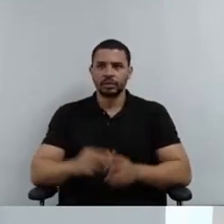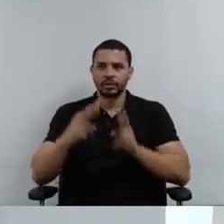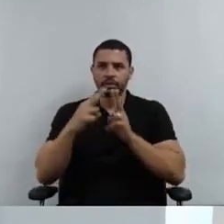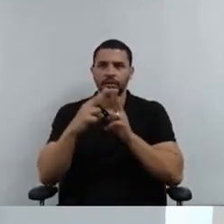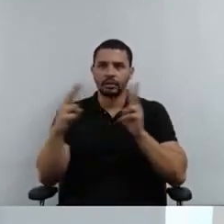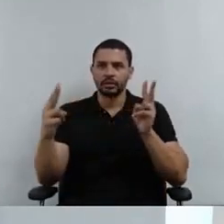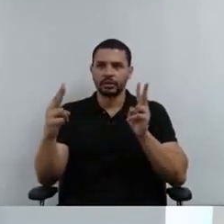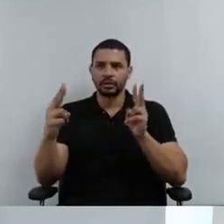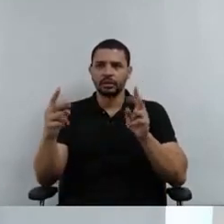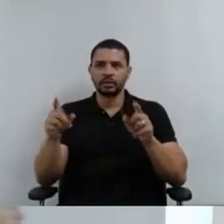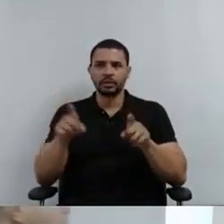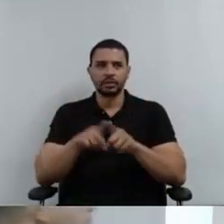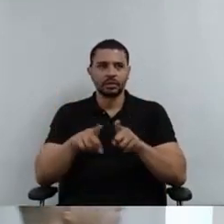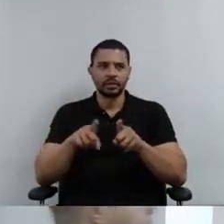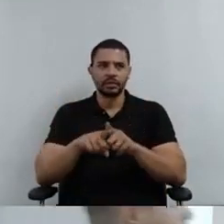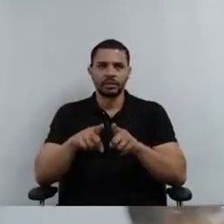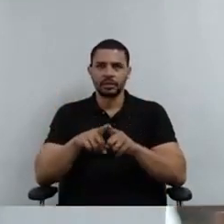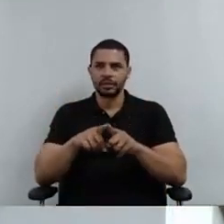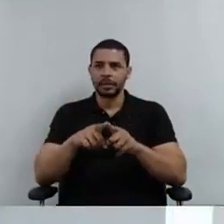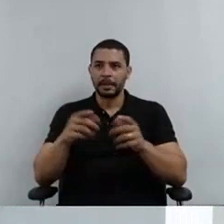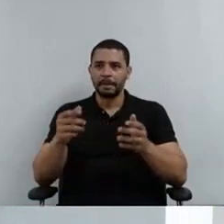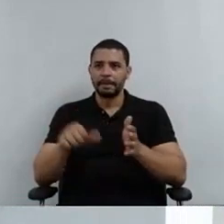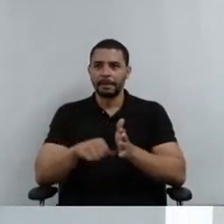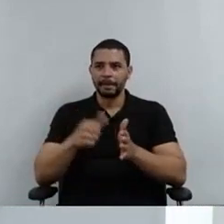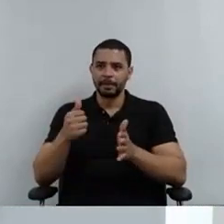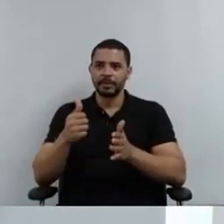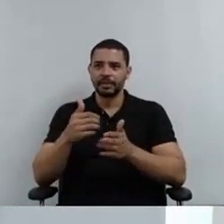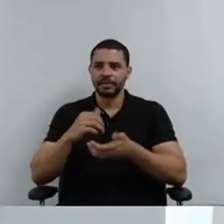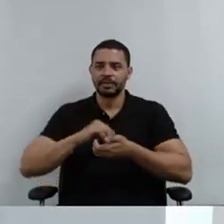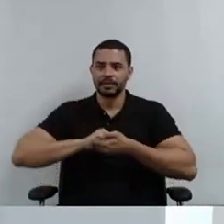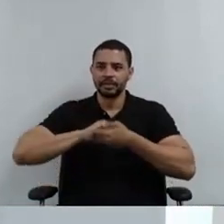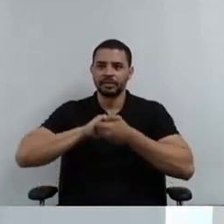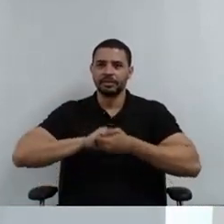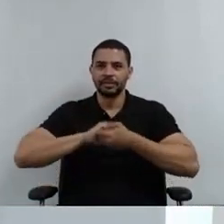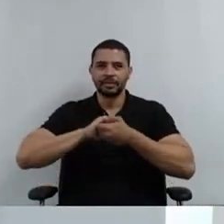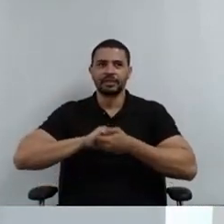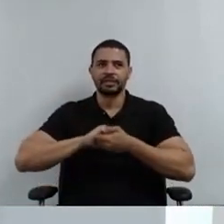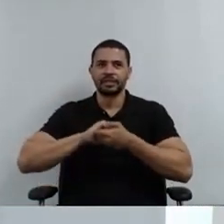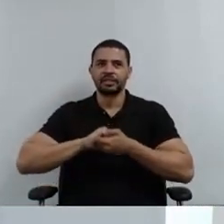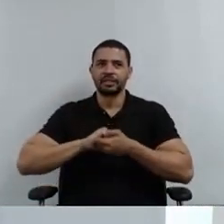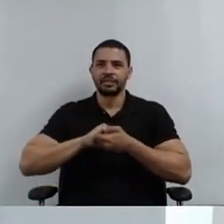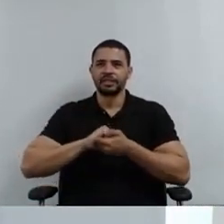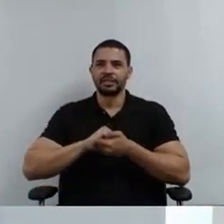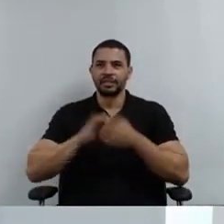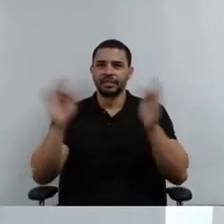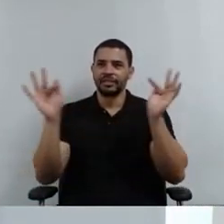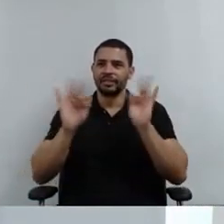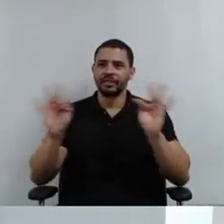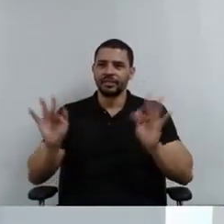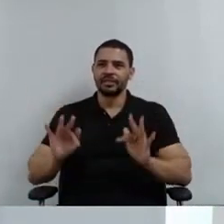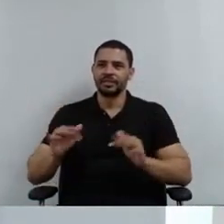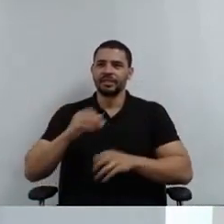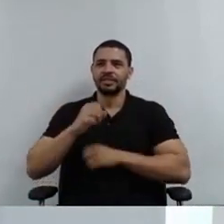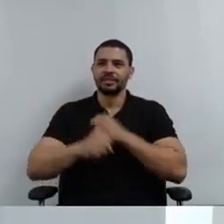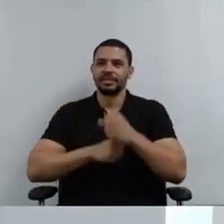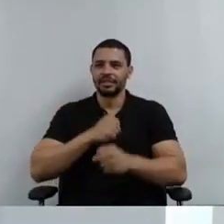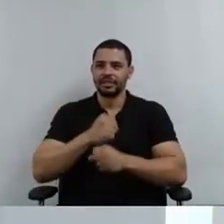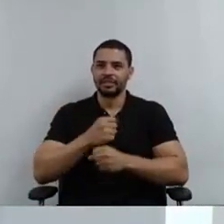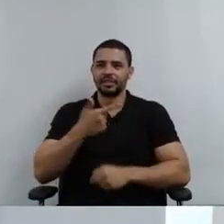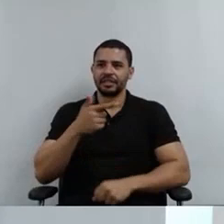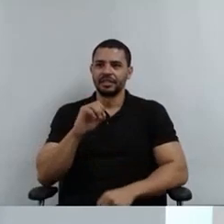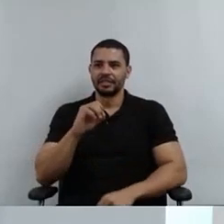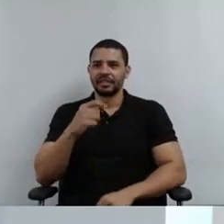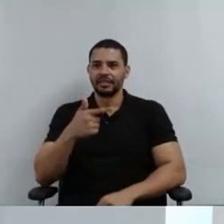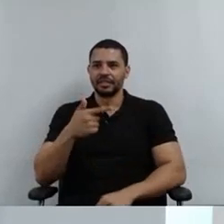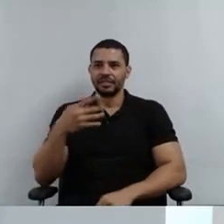Bom, primeiro eu queria felicitar aqui a todos, desejar com feliz 2024, que esse ano é de luta, e